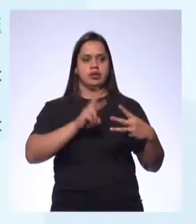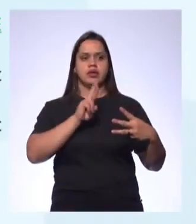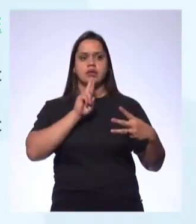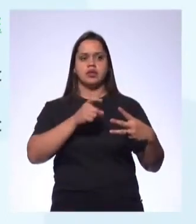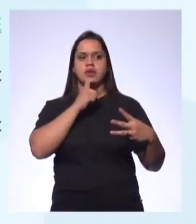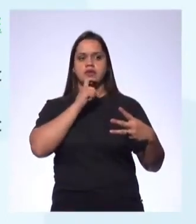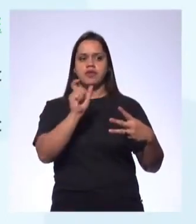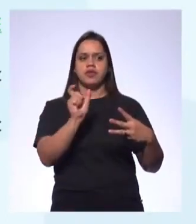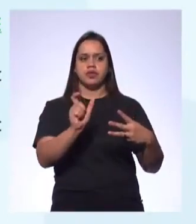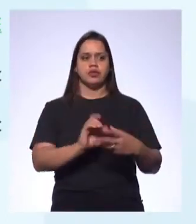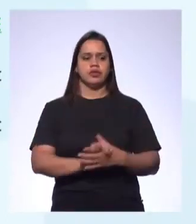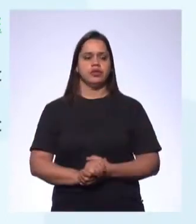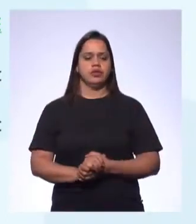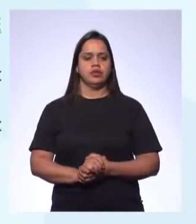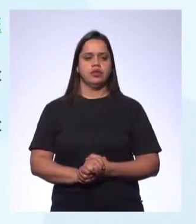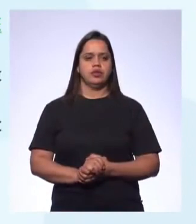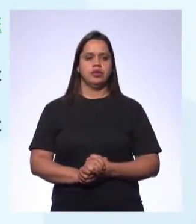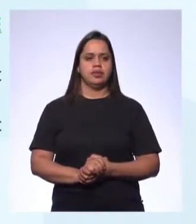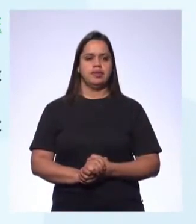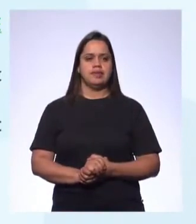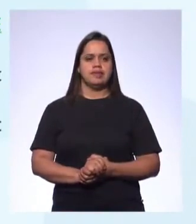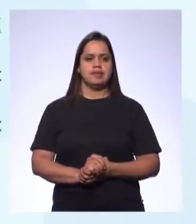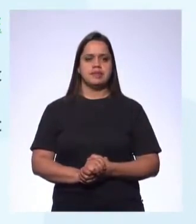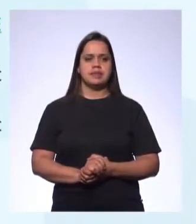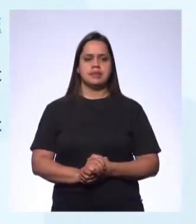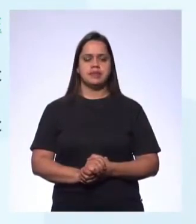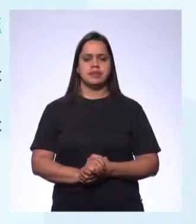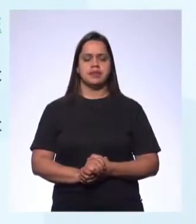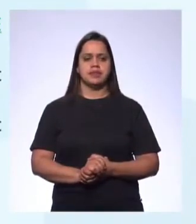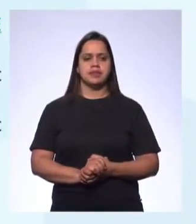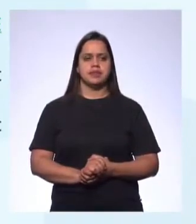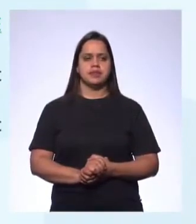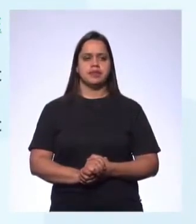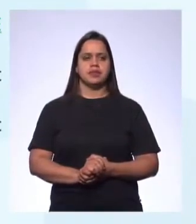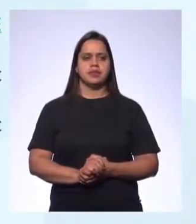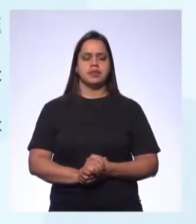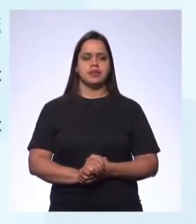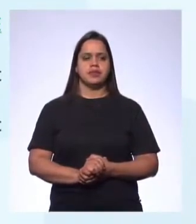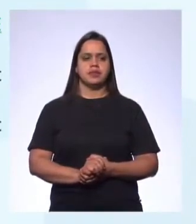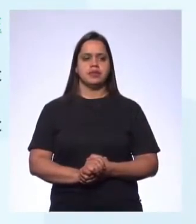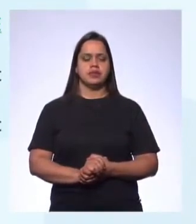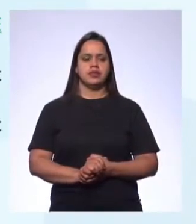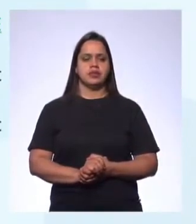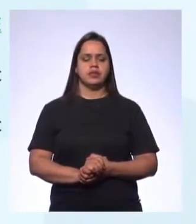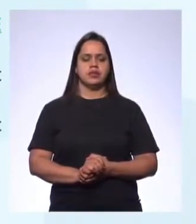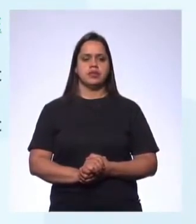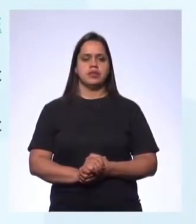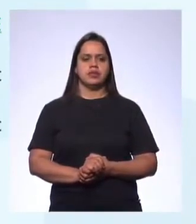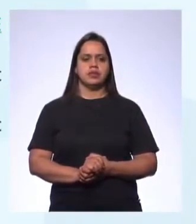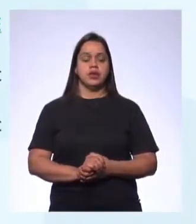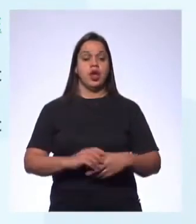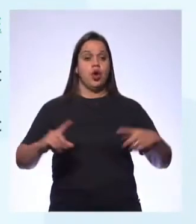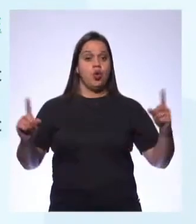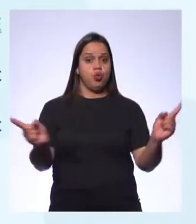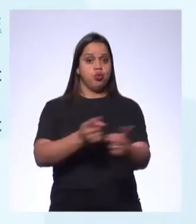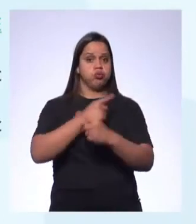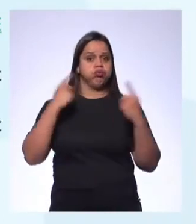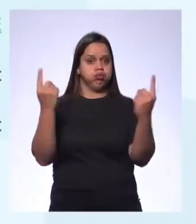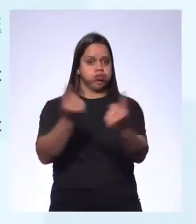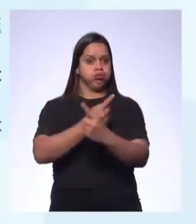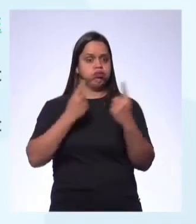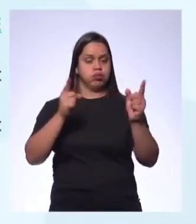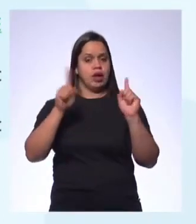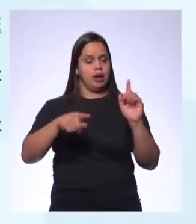exemplo de fenômeno natural que pode